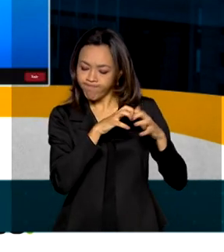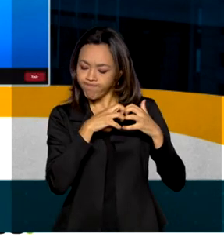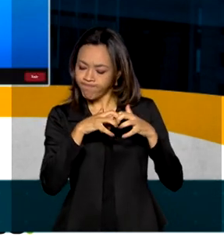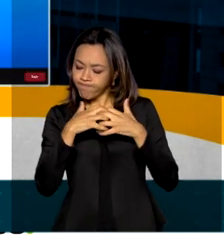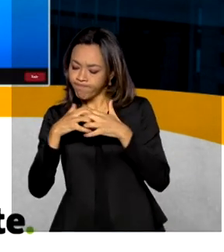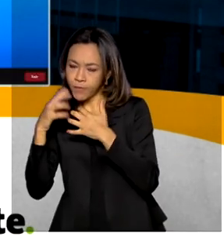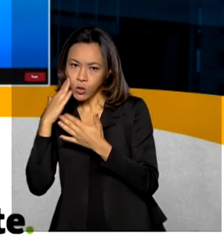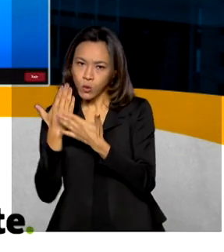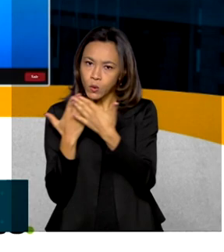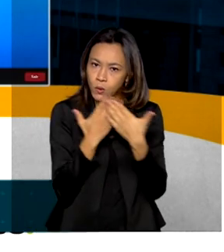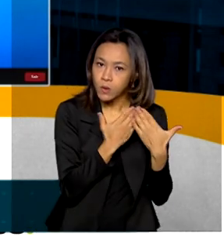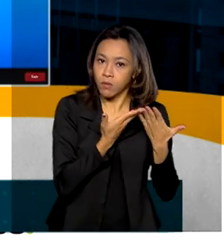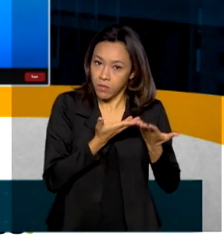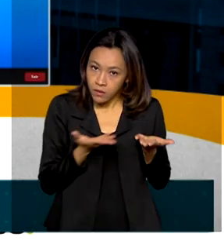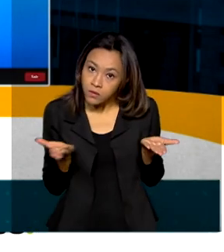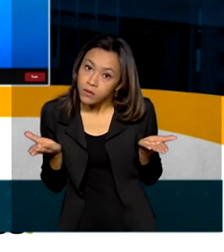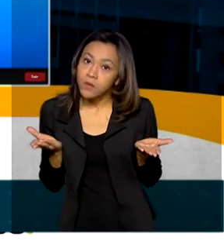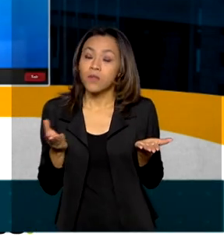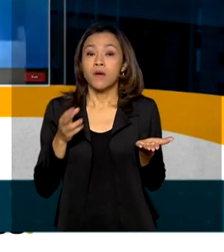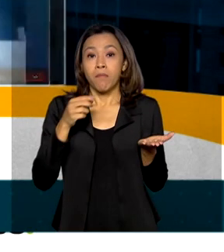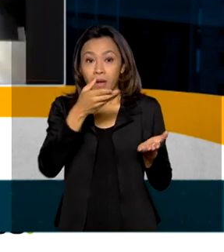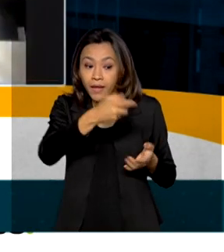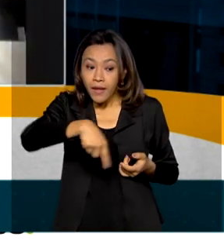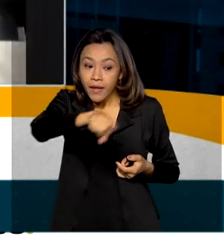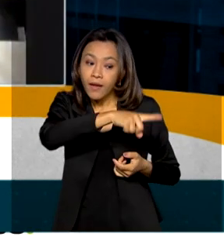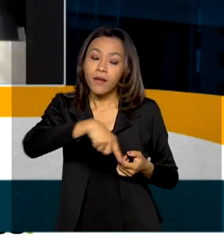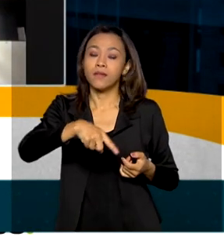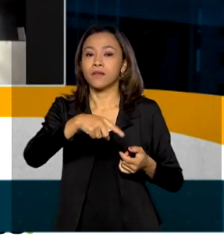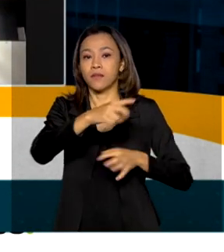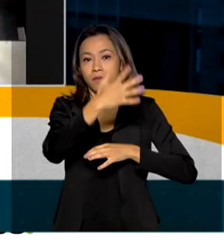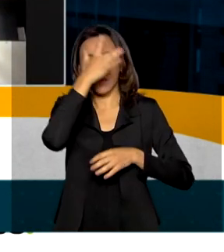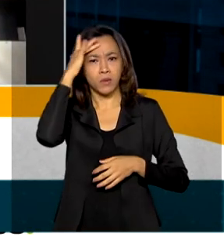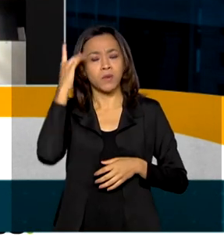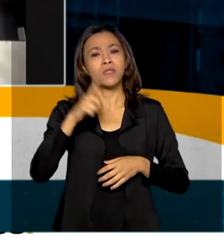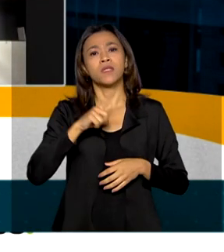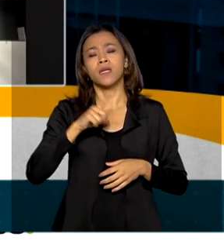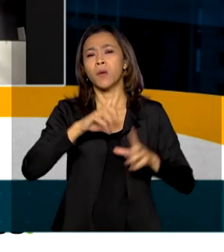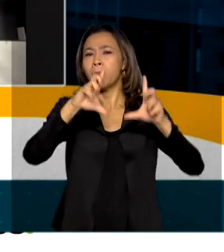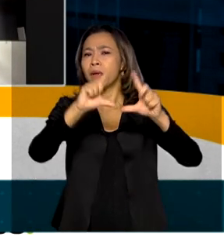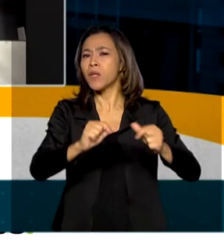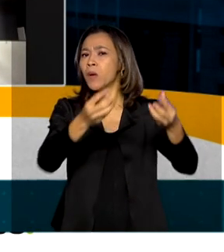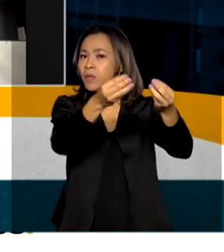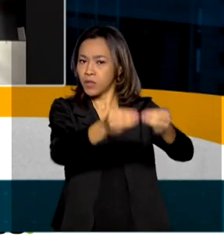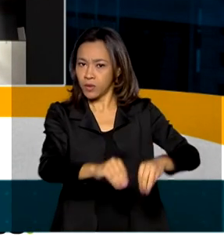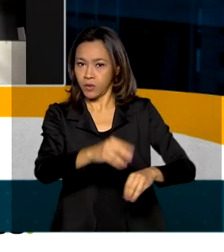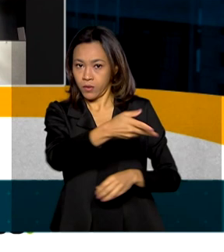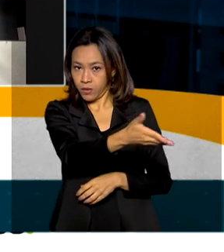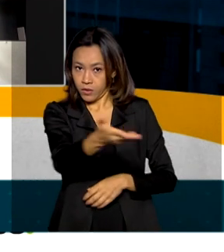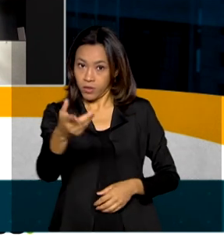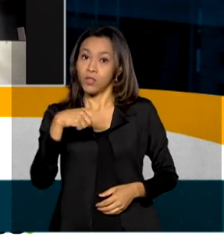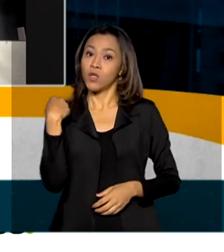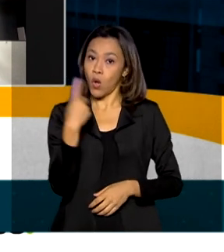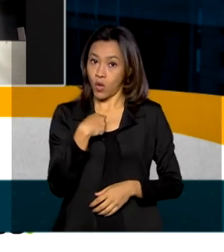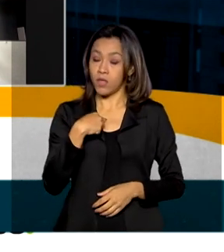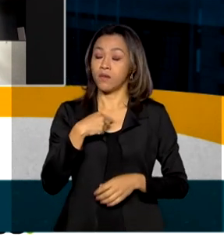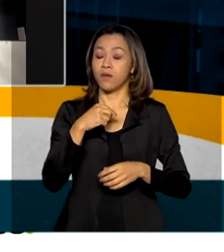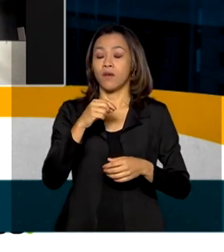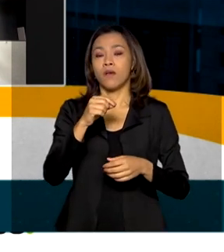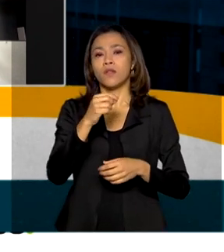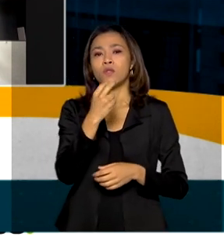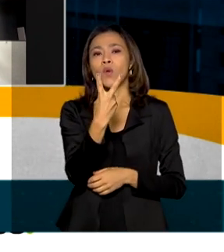que esse segmento tenha o menor impacto possível, nós faremos. Fizemos pausas para 2